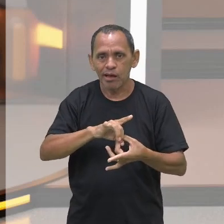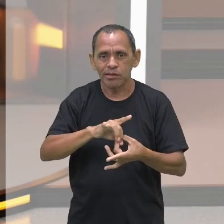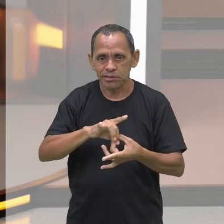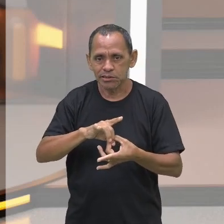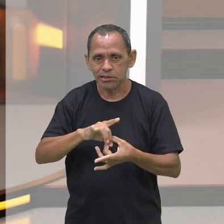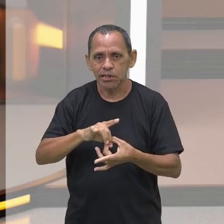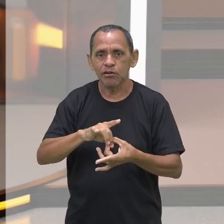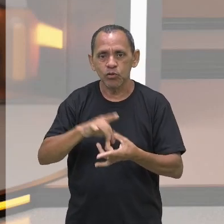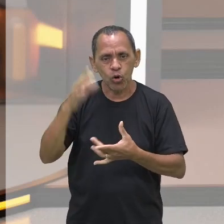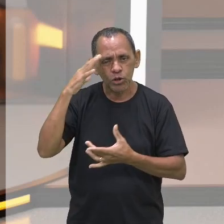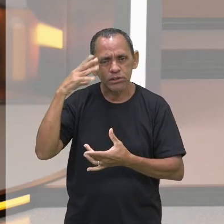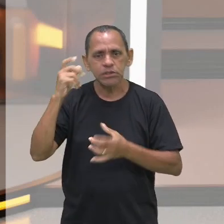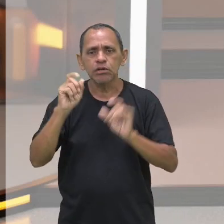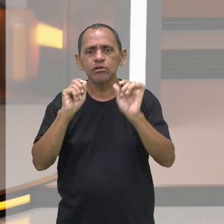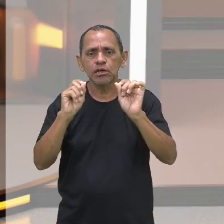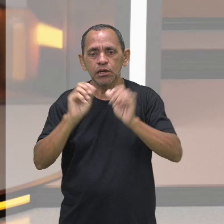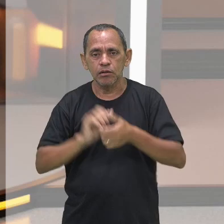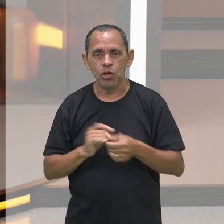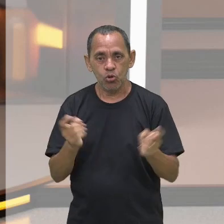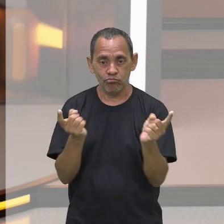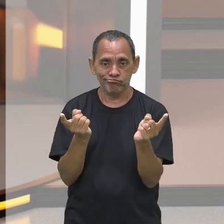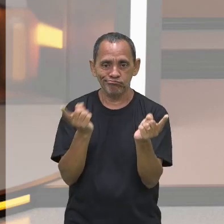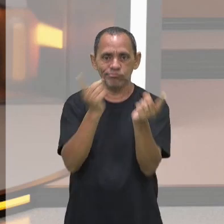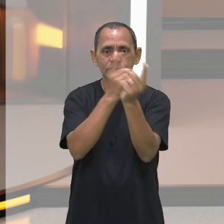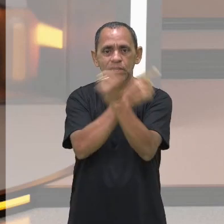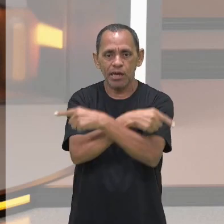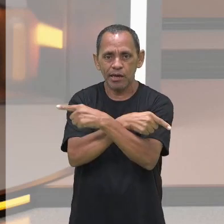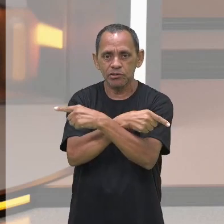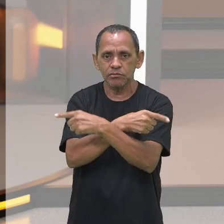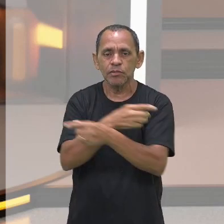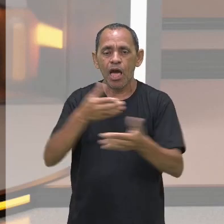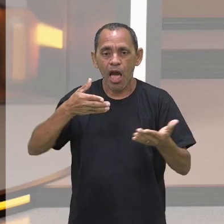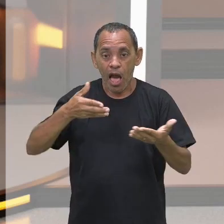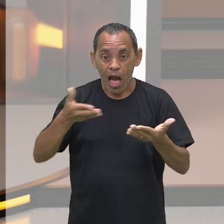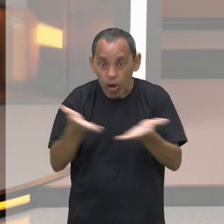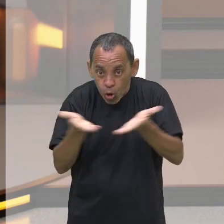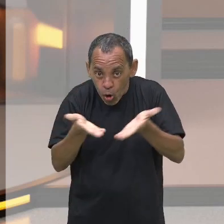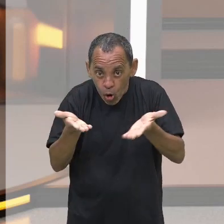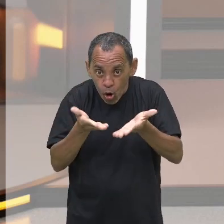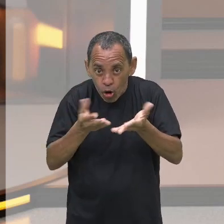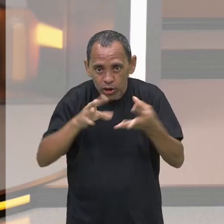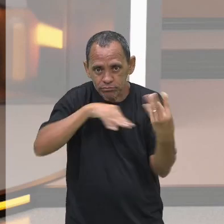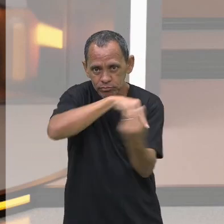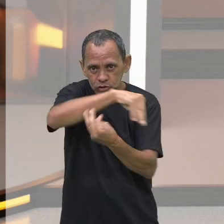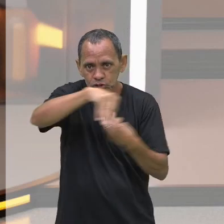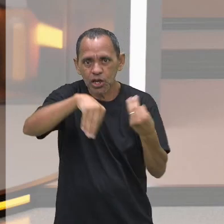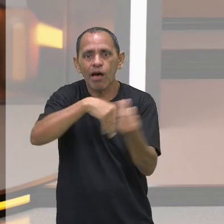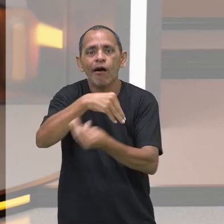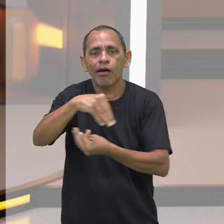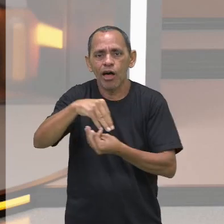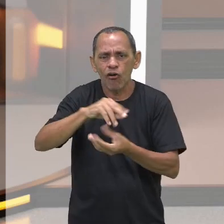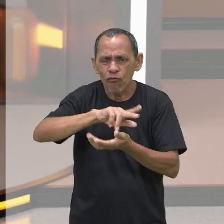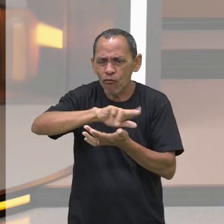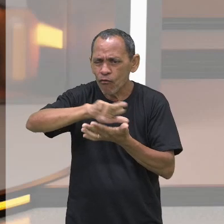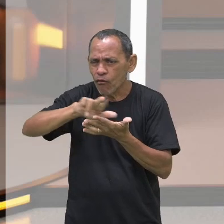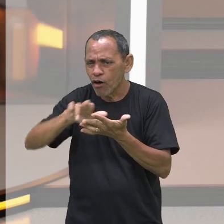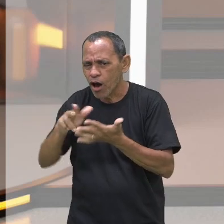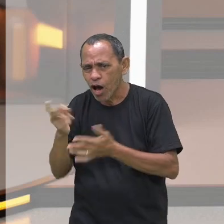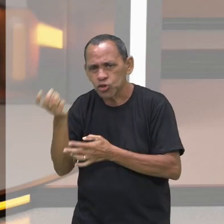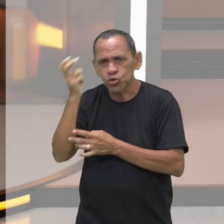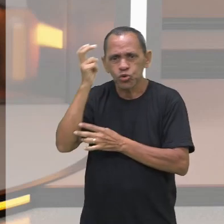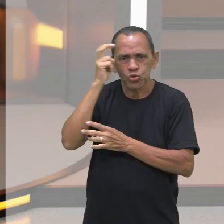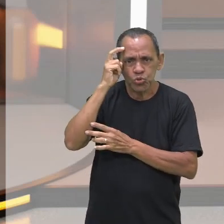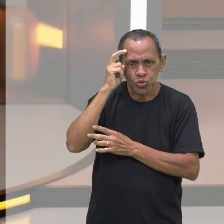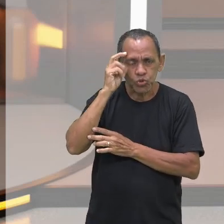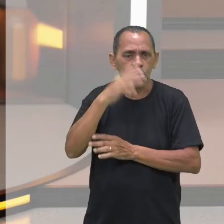inverso. Porque agora a miscigenação e vários elementos culturais são conhecidos pelo mundo todo. E nós